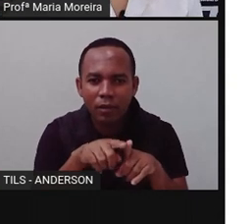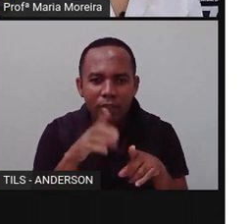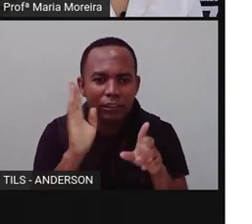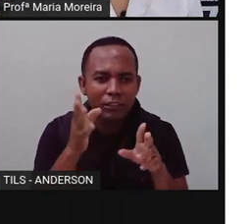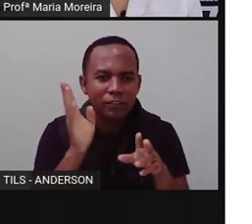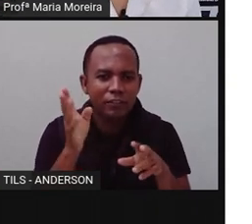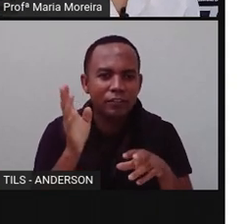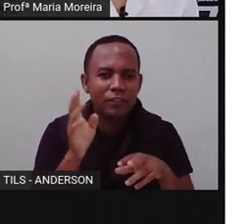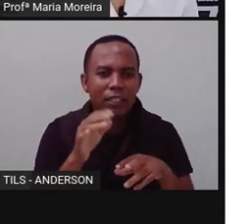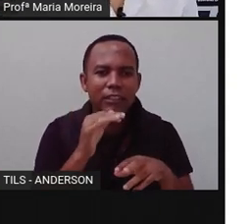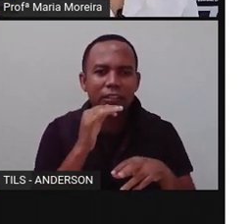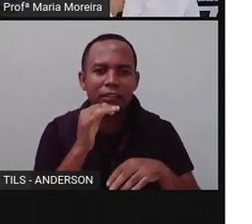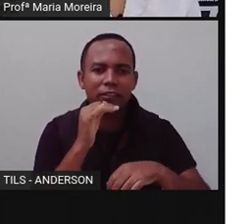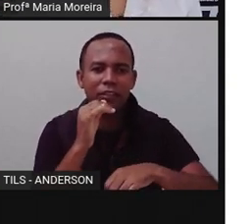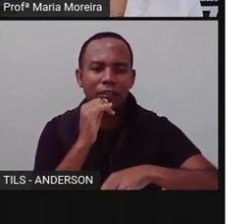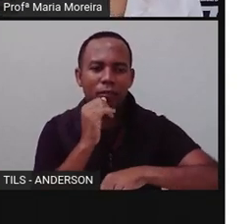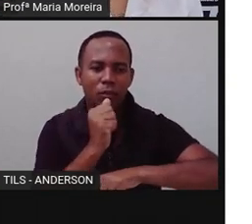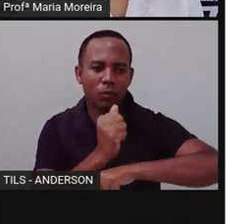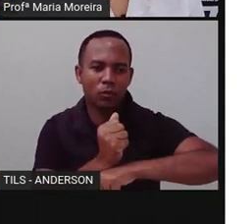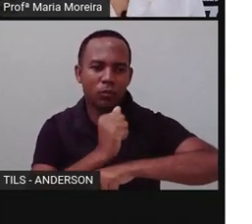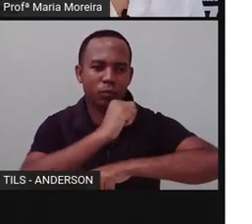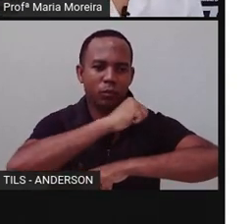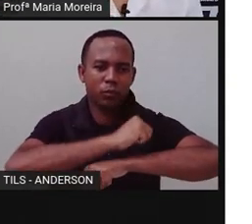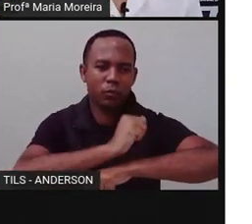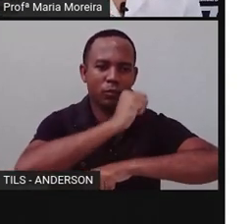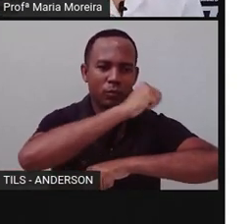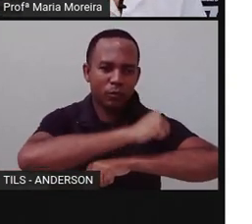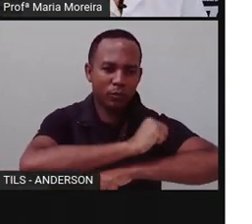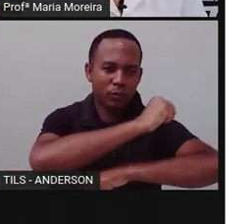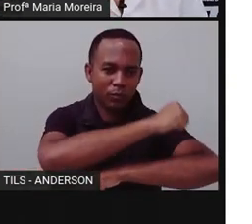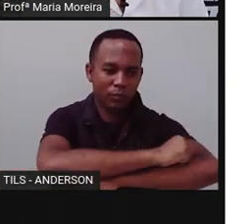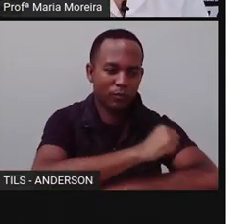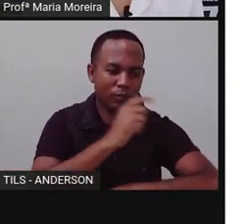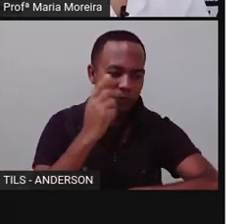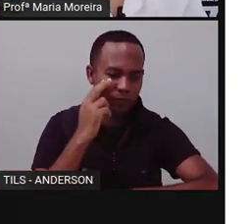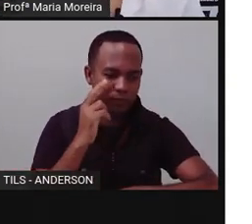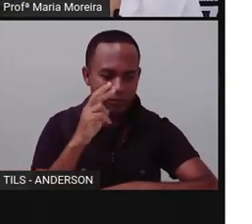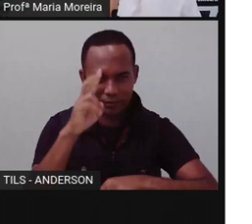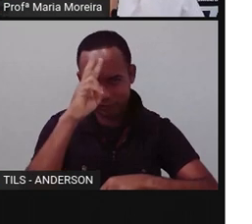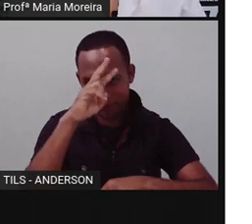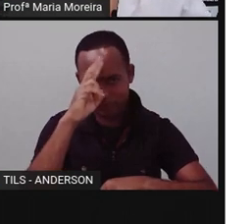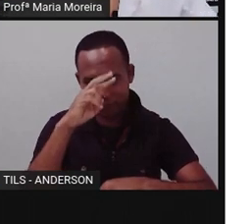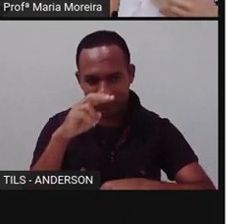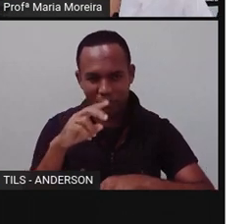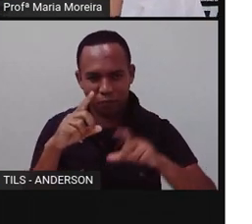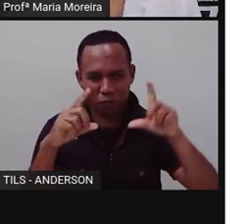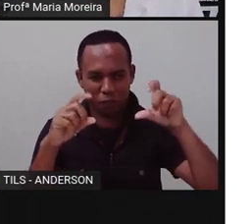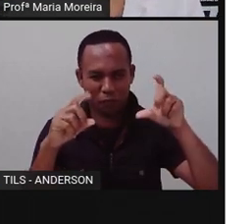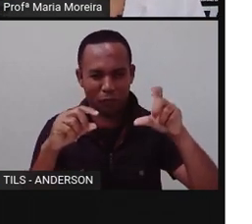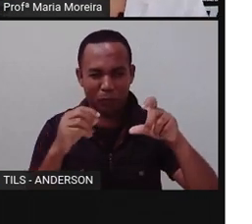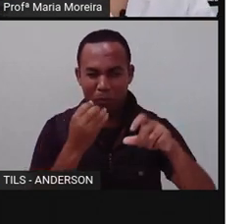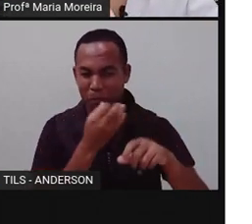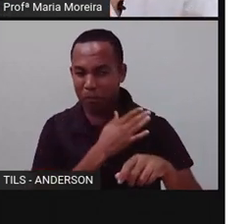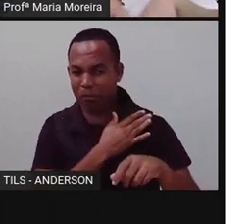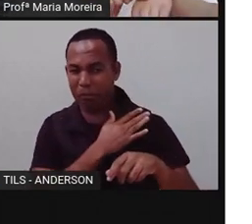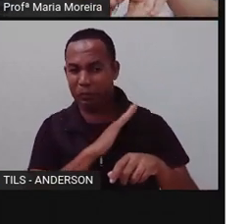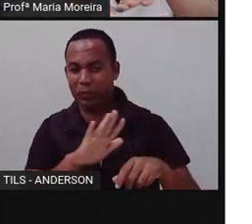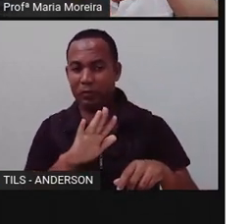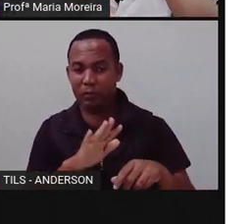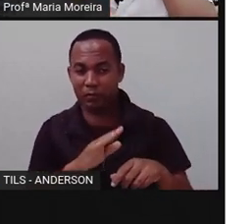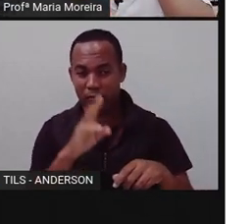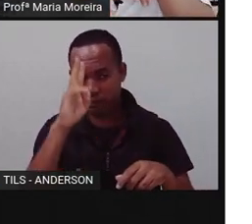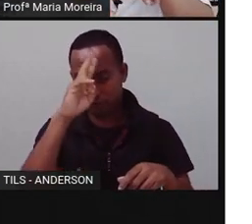Pro trouxe, né, a metamorfose lá do girino, que a Pro trouxe aquela foto nojenta, do girino, que a Pro falou dos anfíbios, que eles o quê?